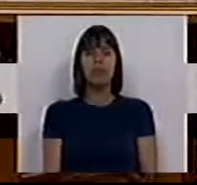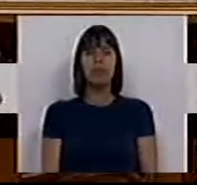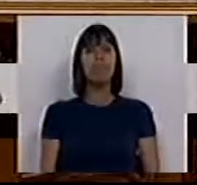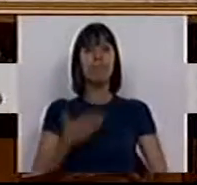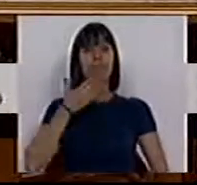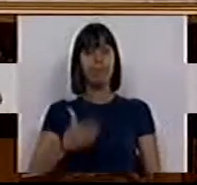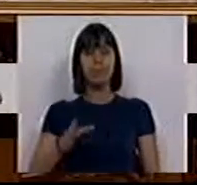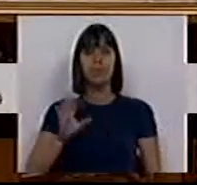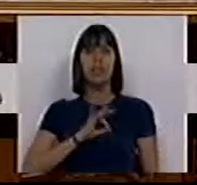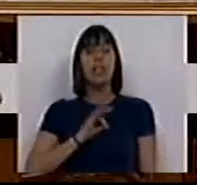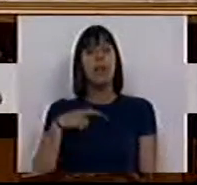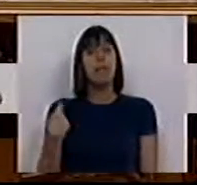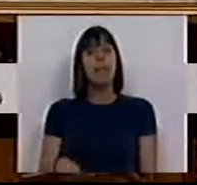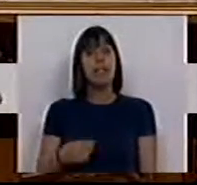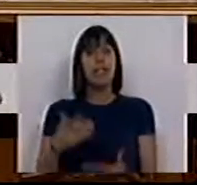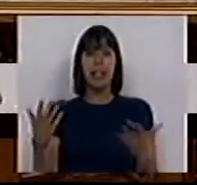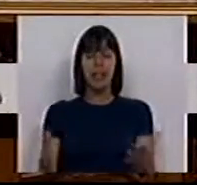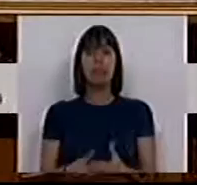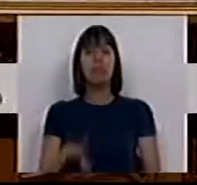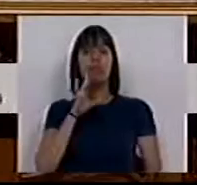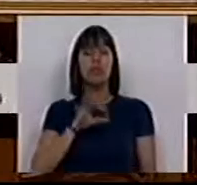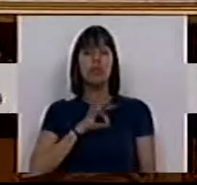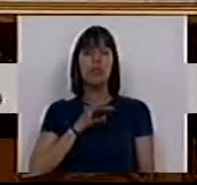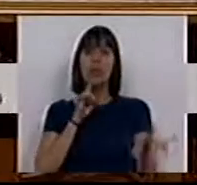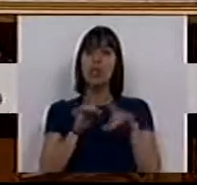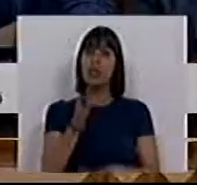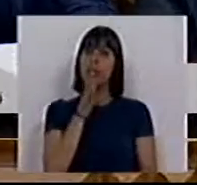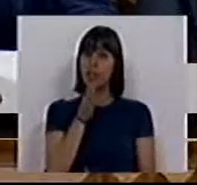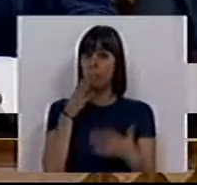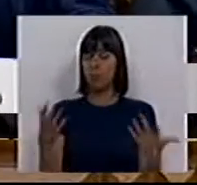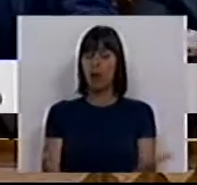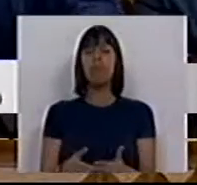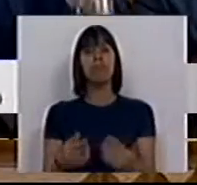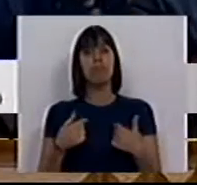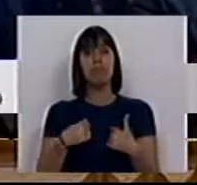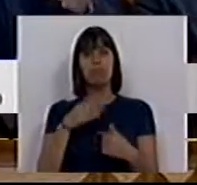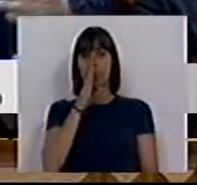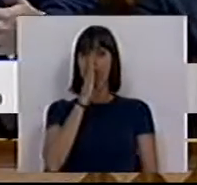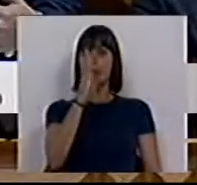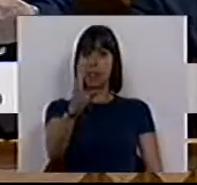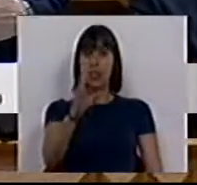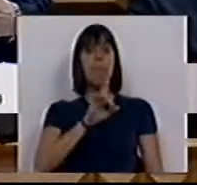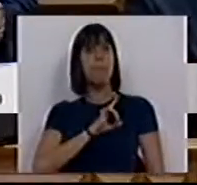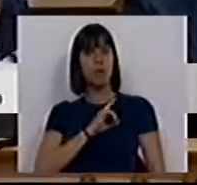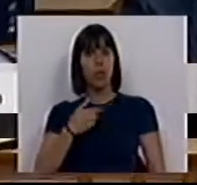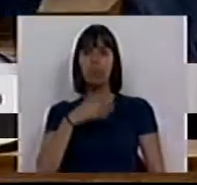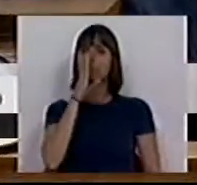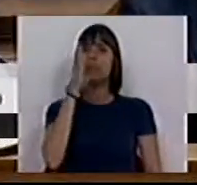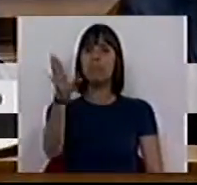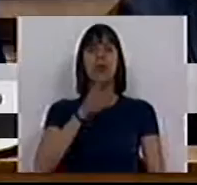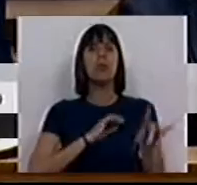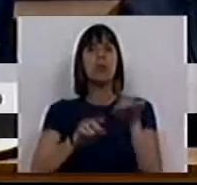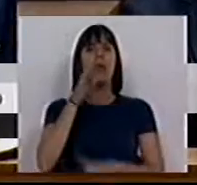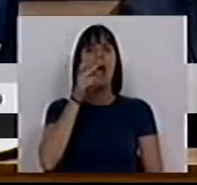Muito obrigada, Sr. Presidente. Senhoras e Srs. Deputados, tenho que me dirigir pessoalmente ao Sr.